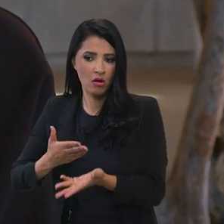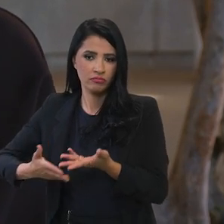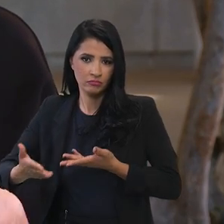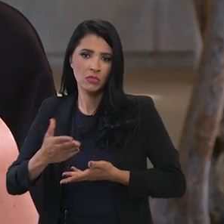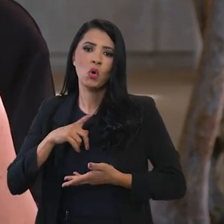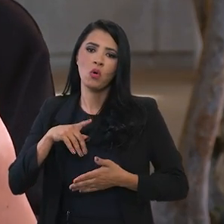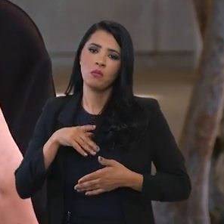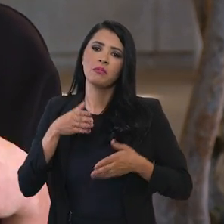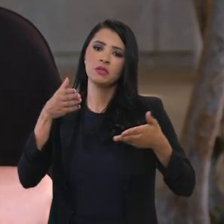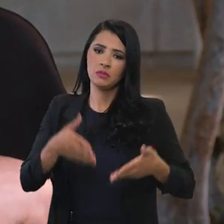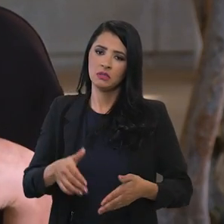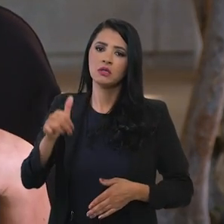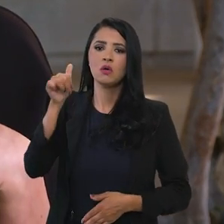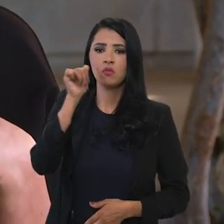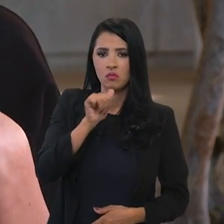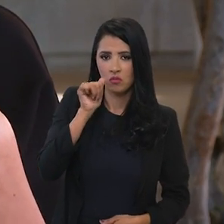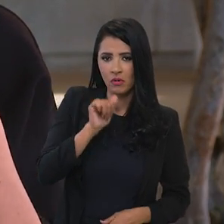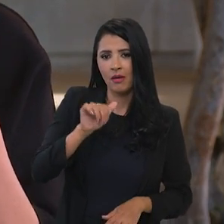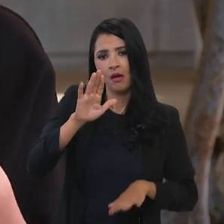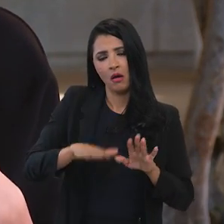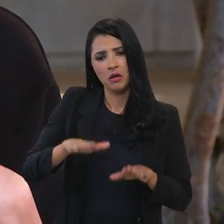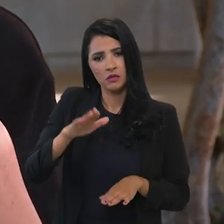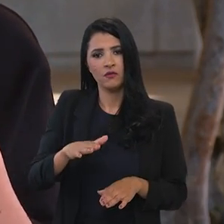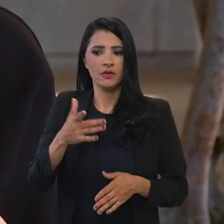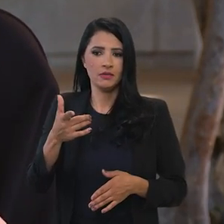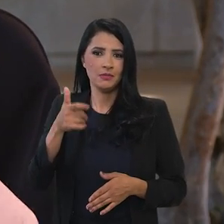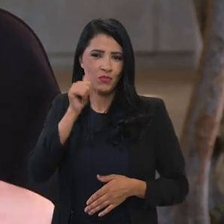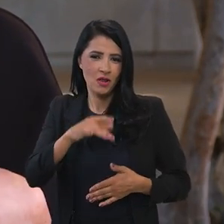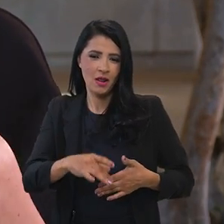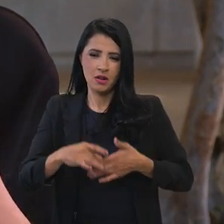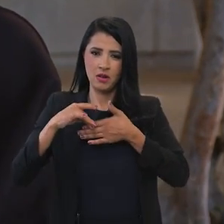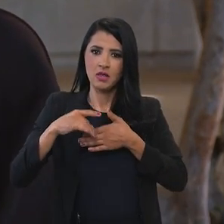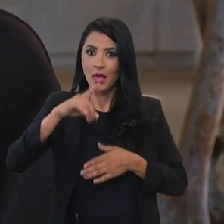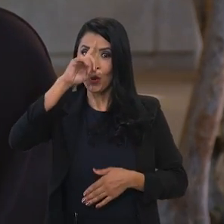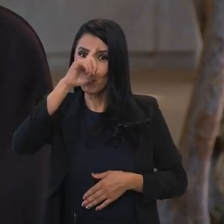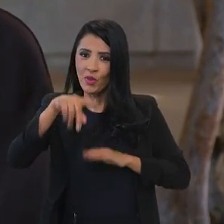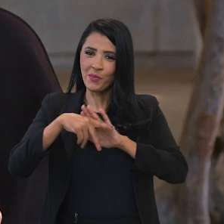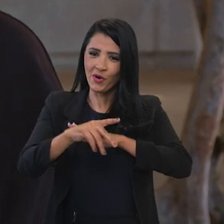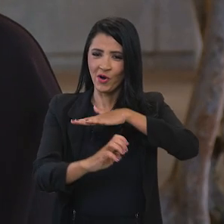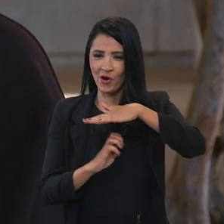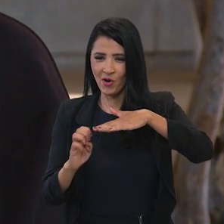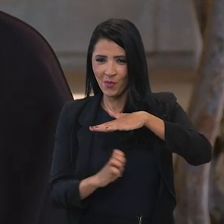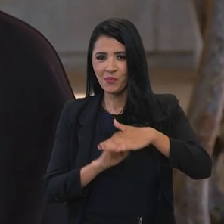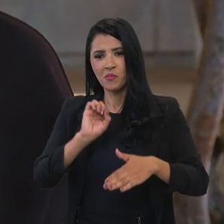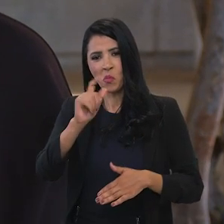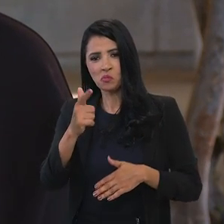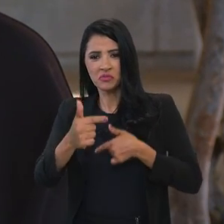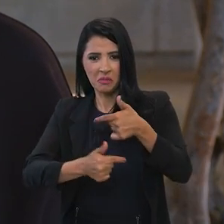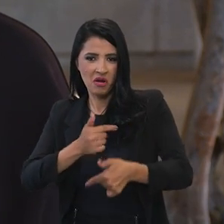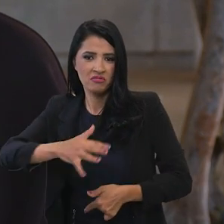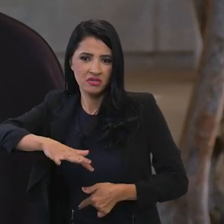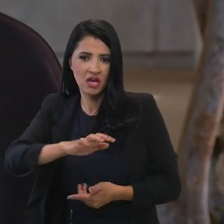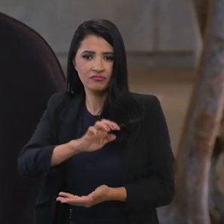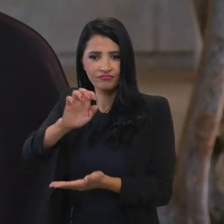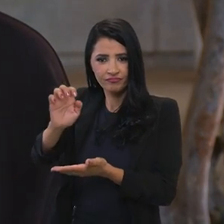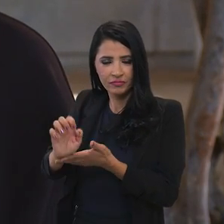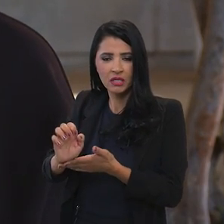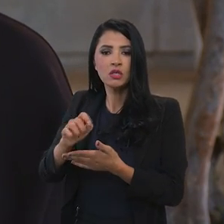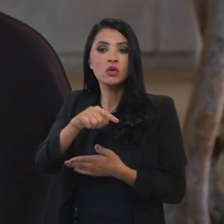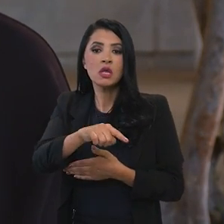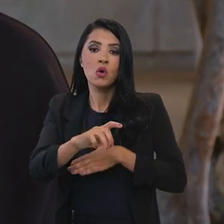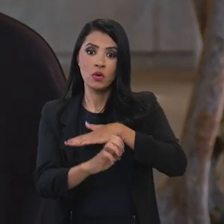mulheres às vezes as mulheres são as líderes as donas da empresa o atuo na área de comércio exterior com aquelas empresas